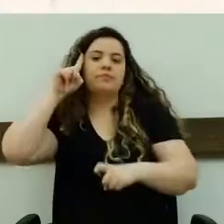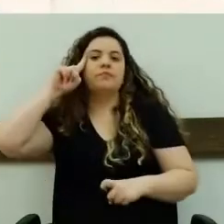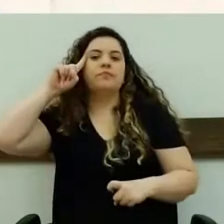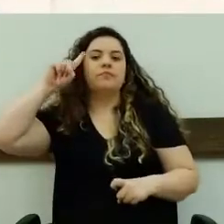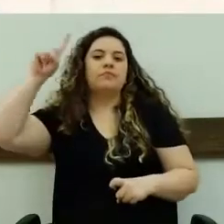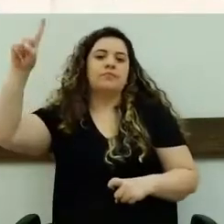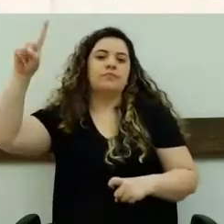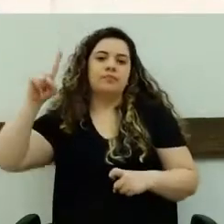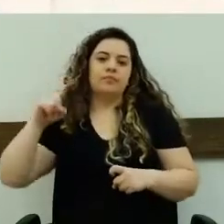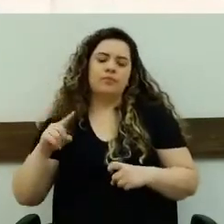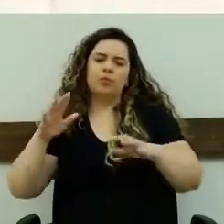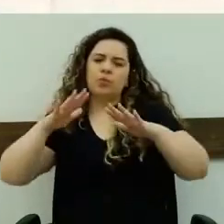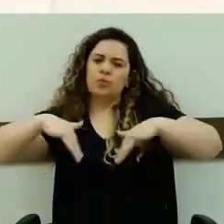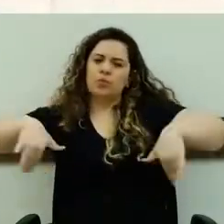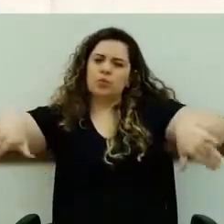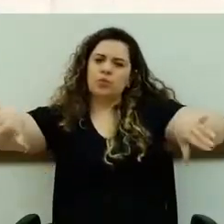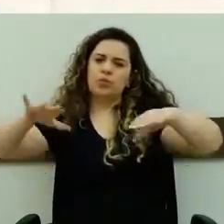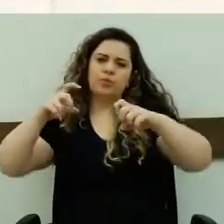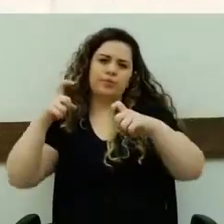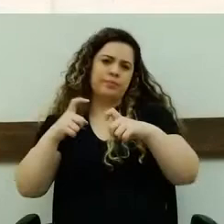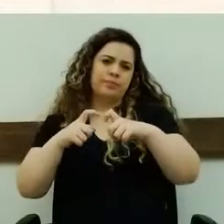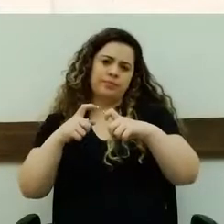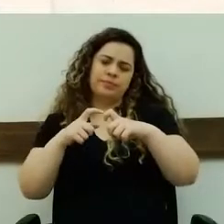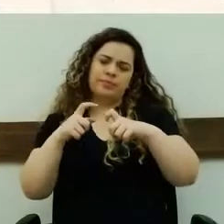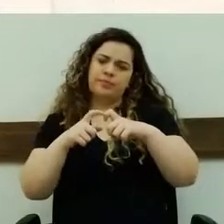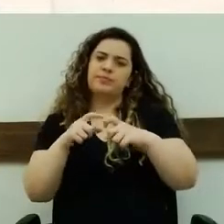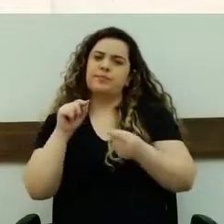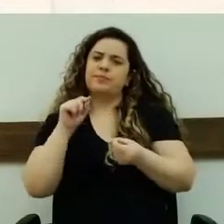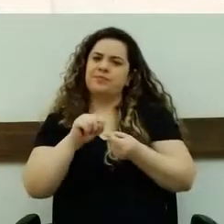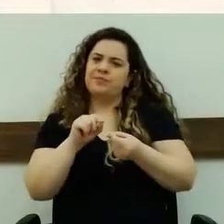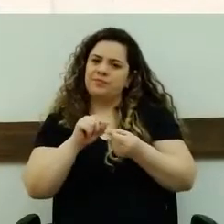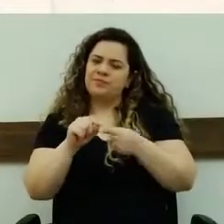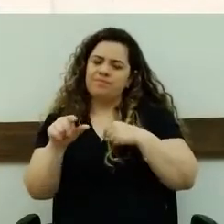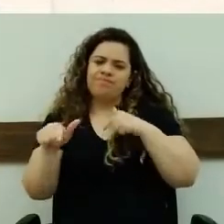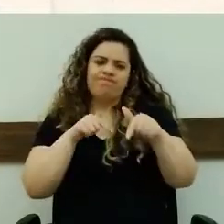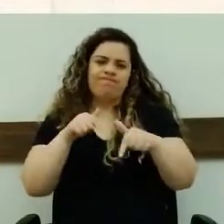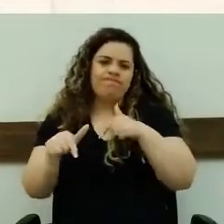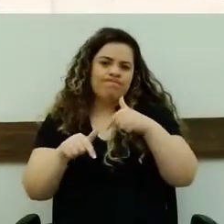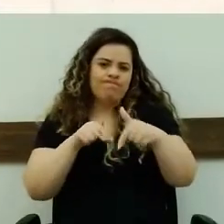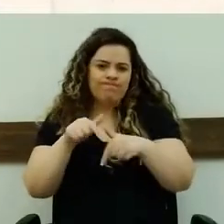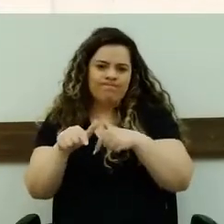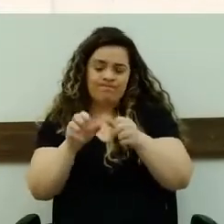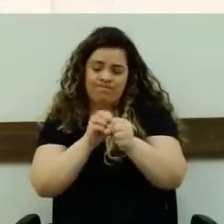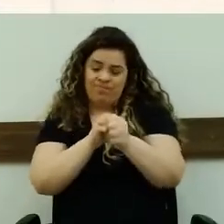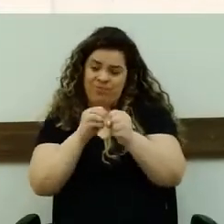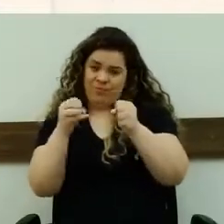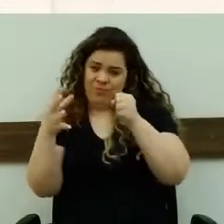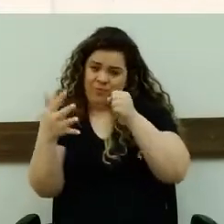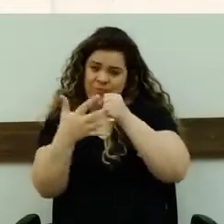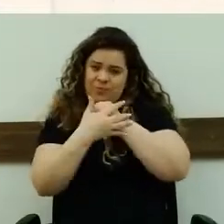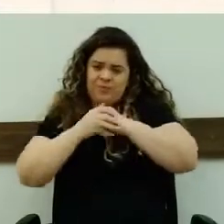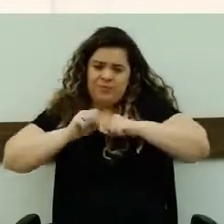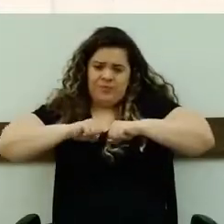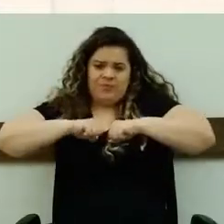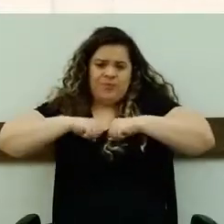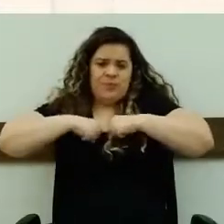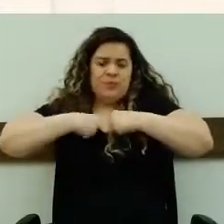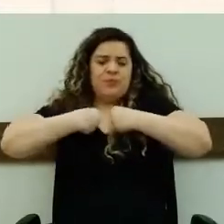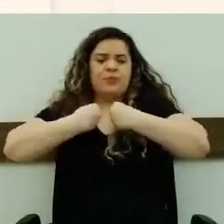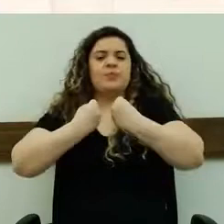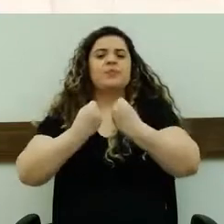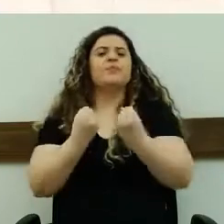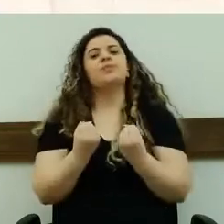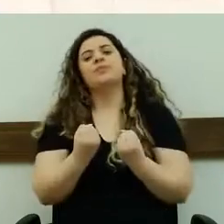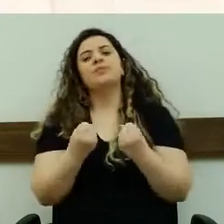todos os médicos que fizeram um grande trabalho e ainda estão fazendo nessa pandemia, se dedicaram com corpo, alma e coração.